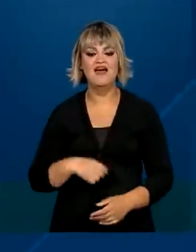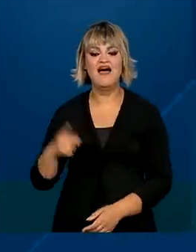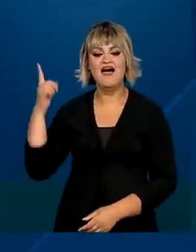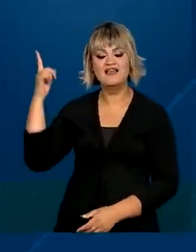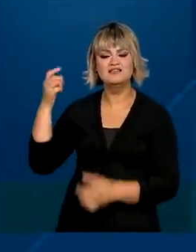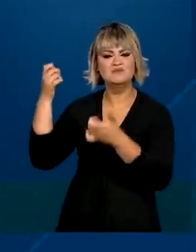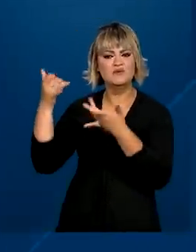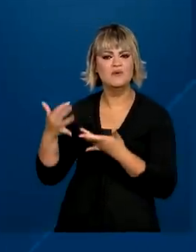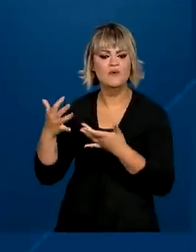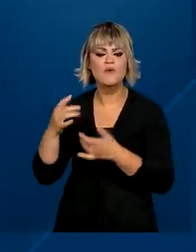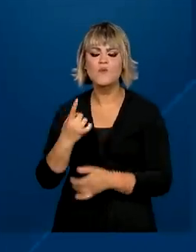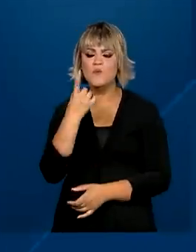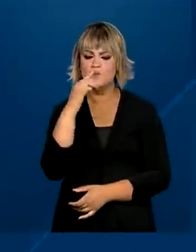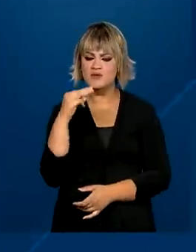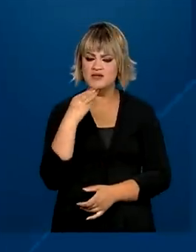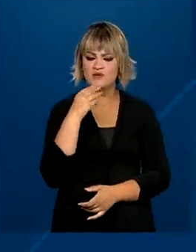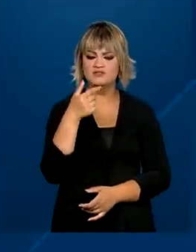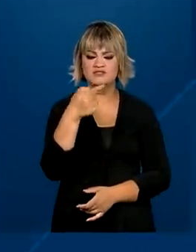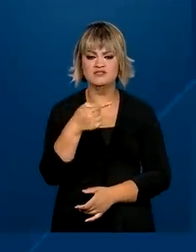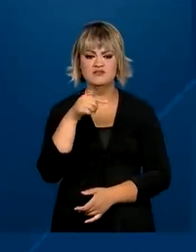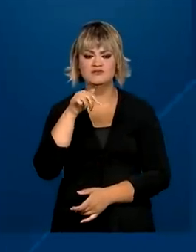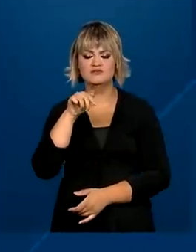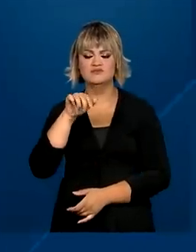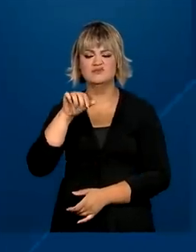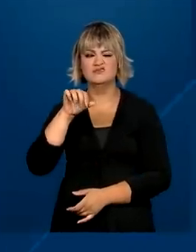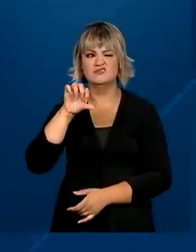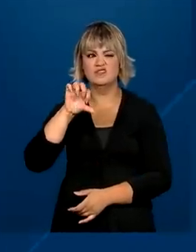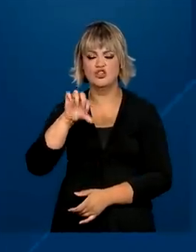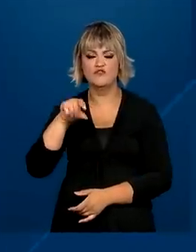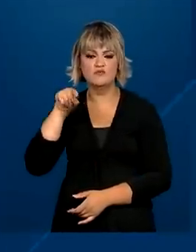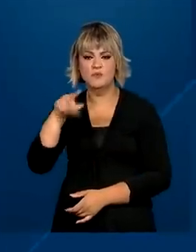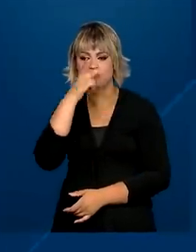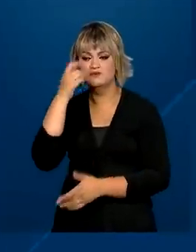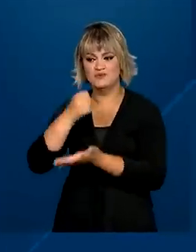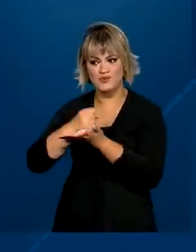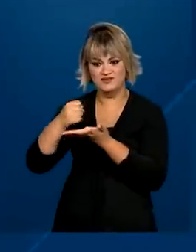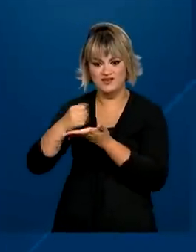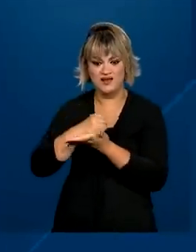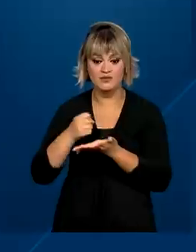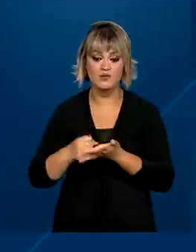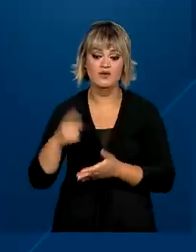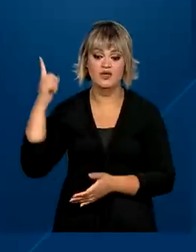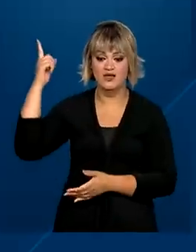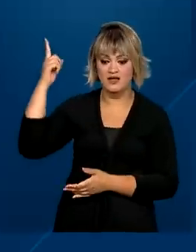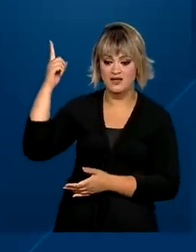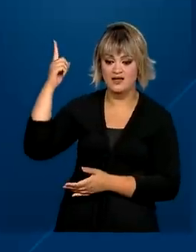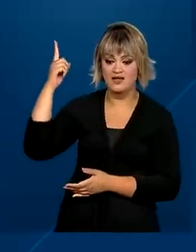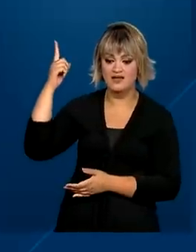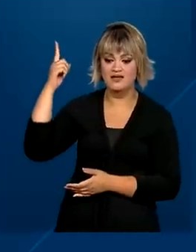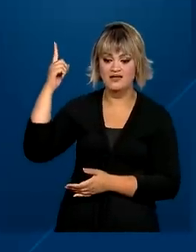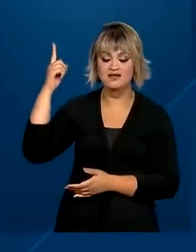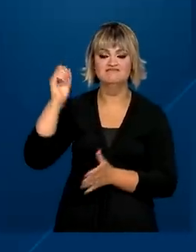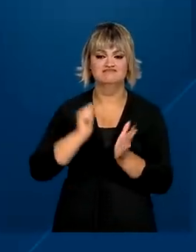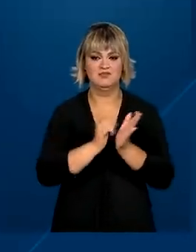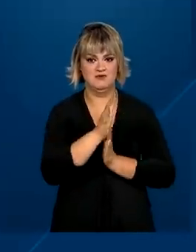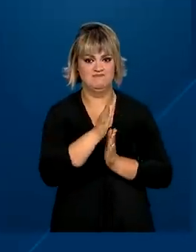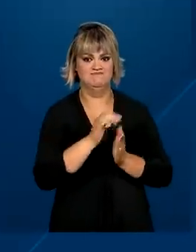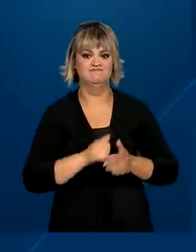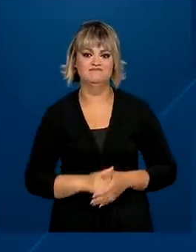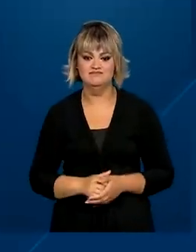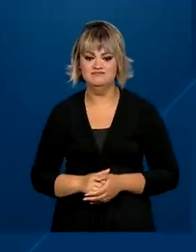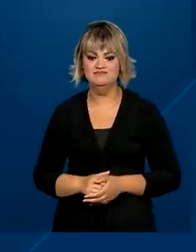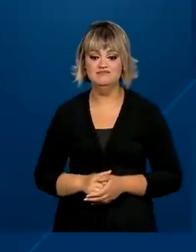foram registradas 1 milhão e 789 mil admissões e 1 milhão e 630 mil desligamentos.